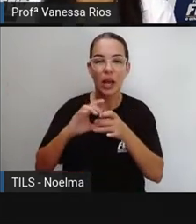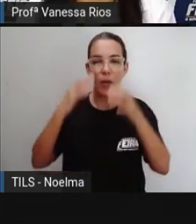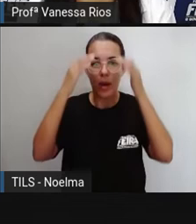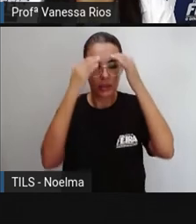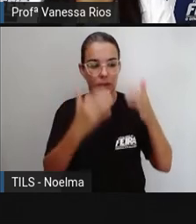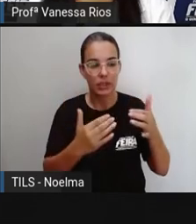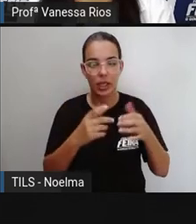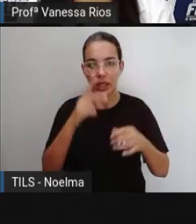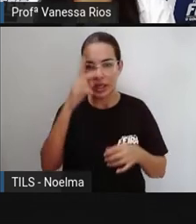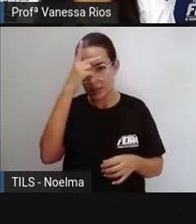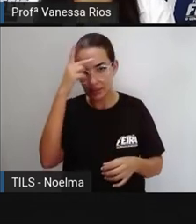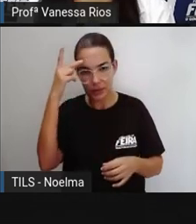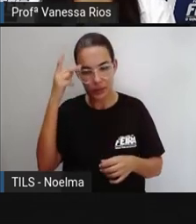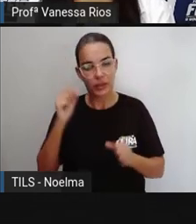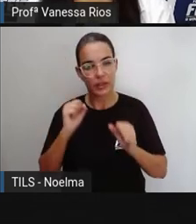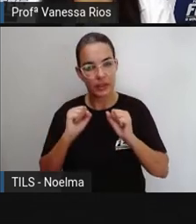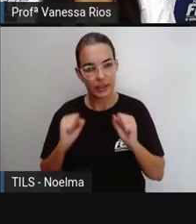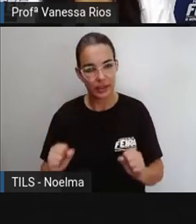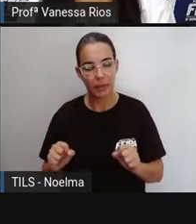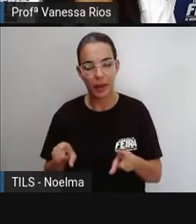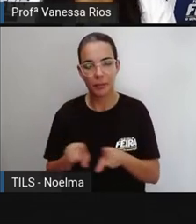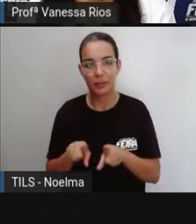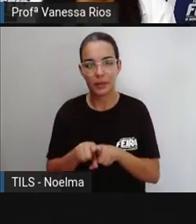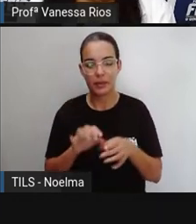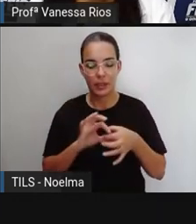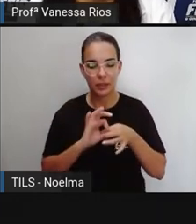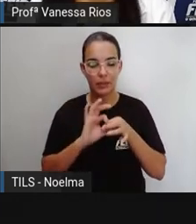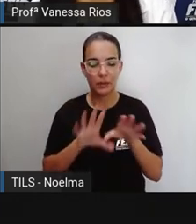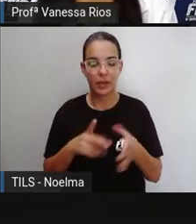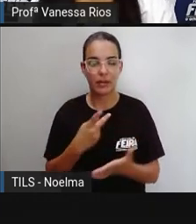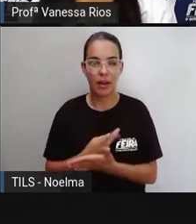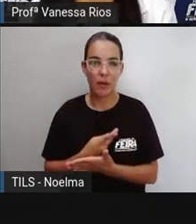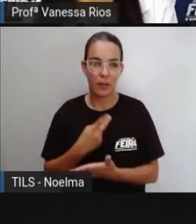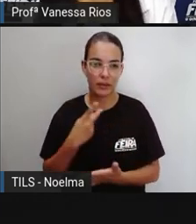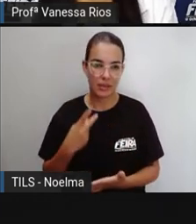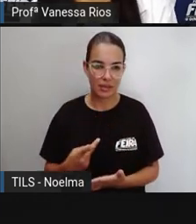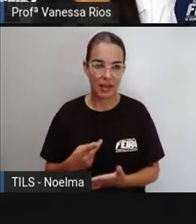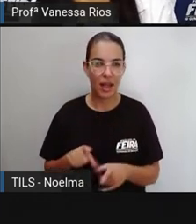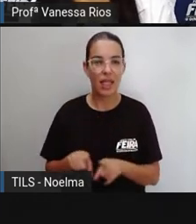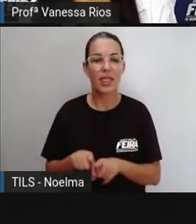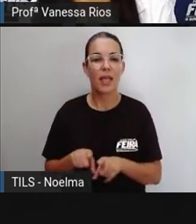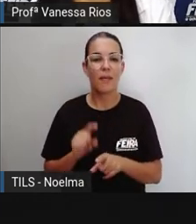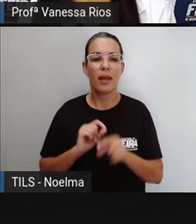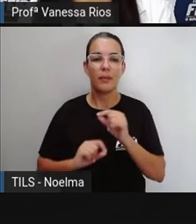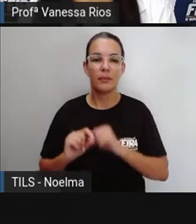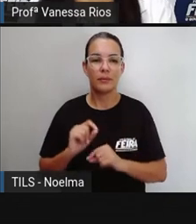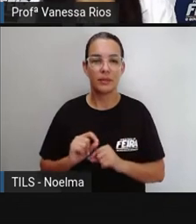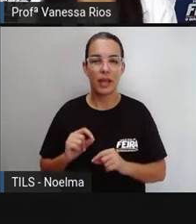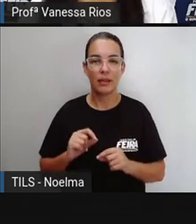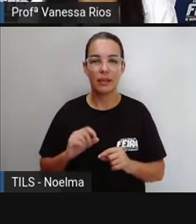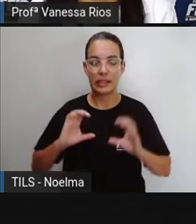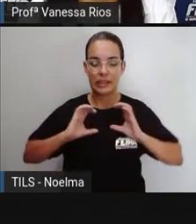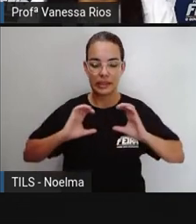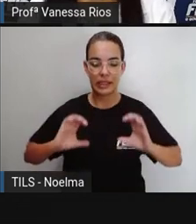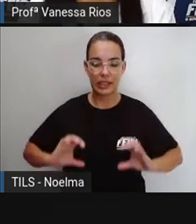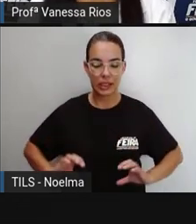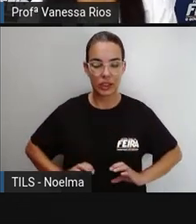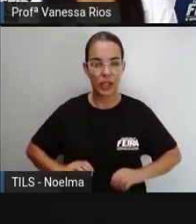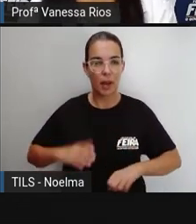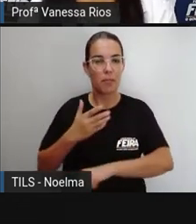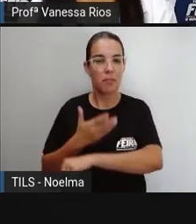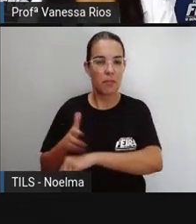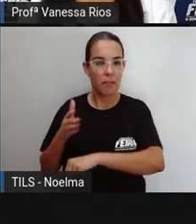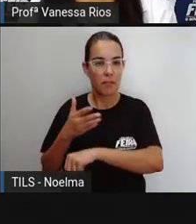as pessoas favorecem para que a democracia aconteça e para que o exercício da cidadania se torne algo prático